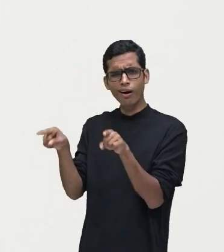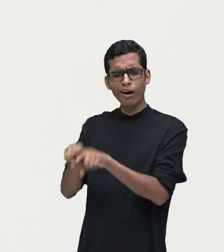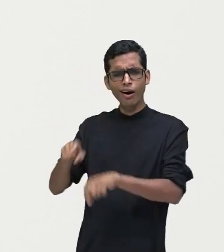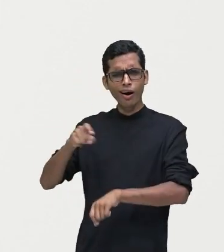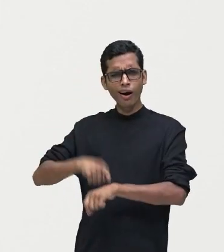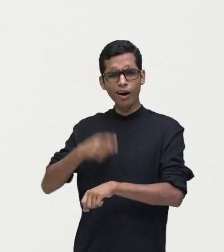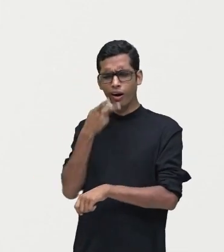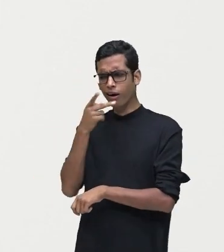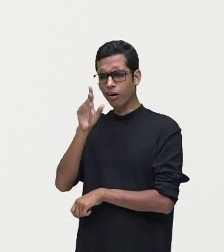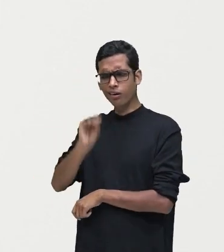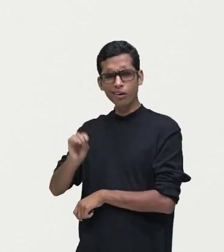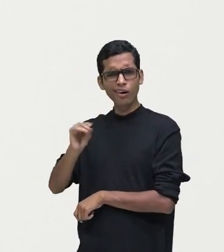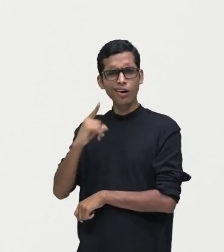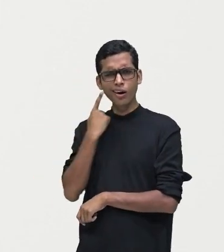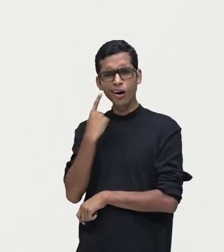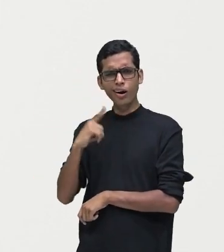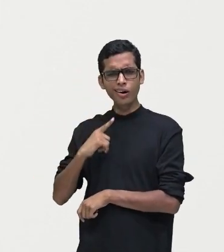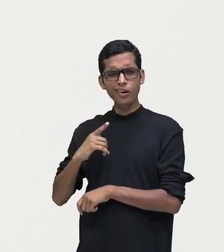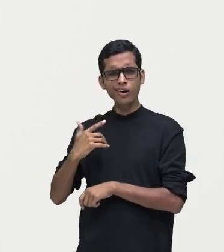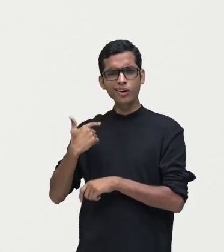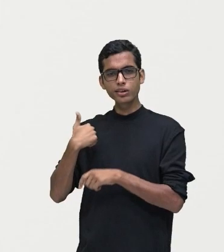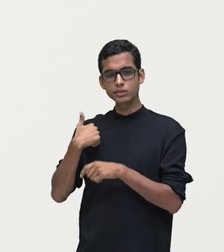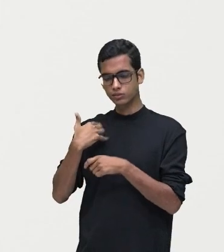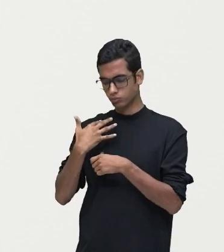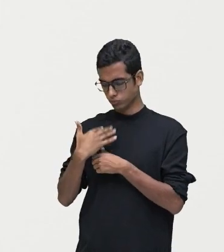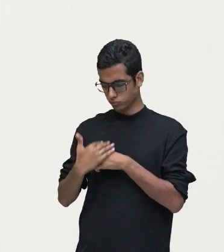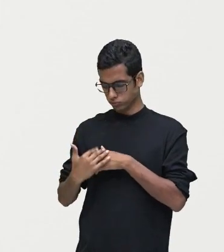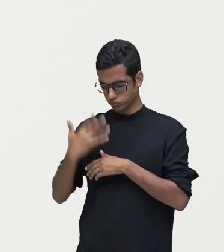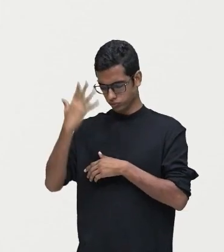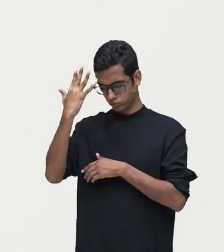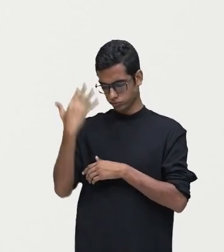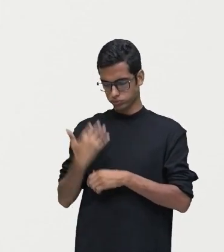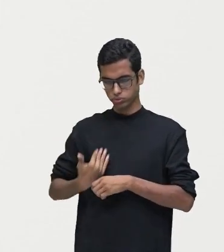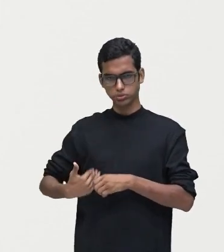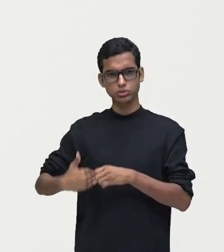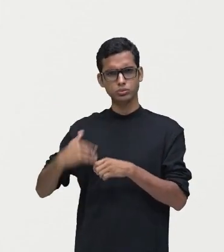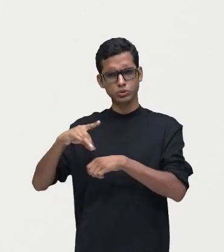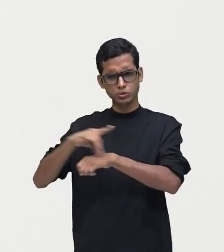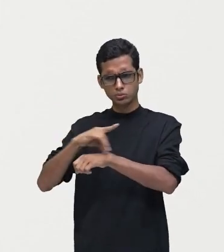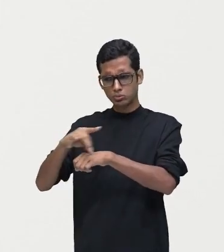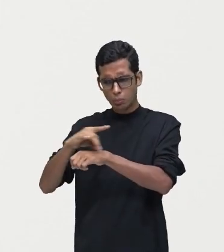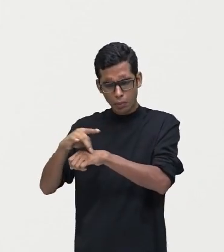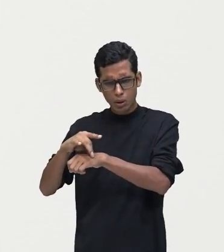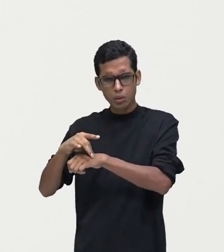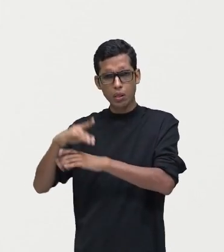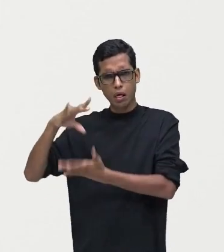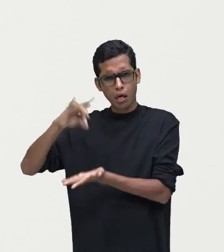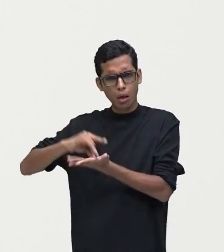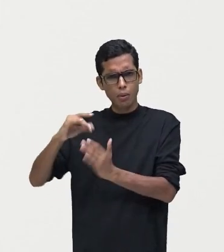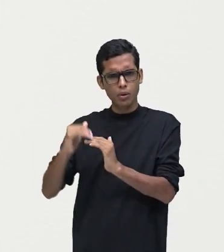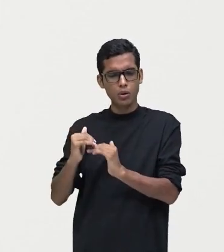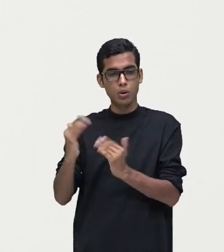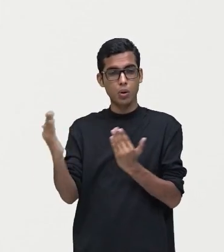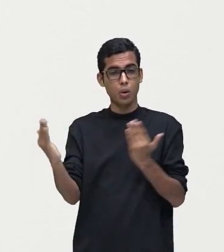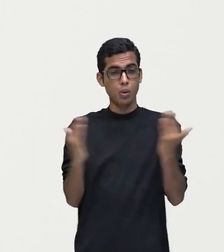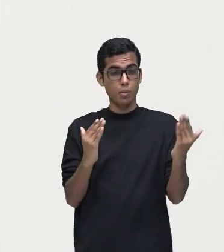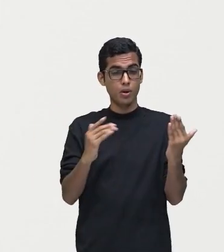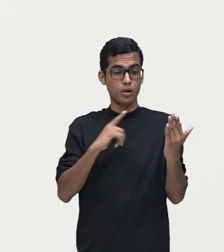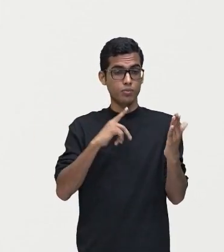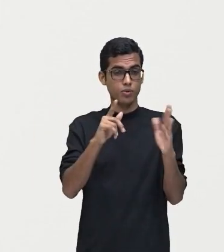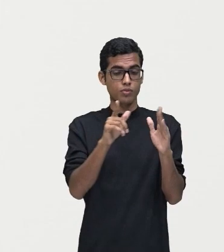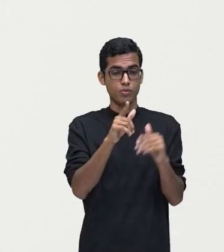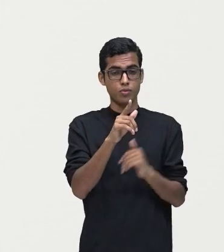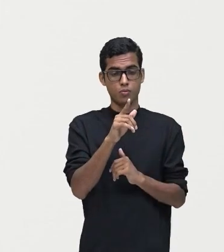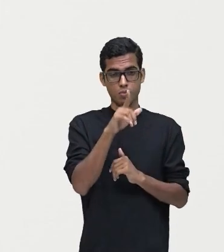ele coloca, tinha os cabelos mais negros que a asa da graúna. Observem que ele